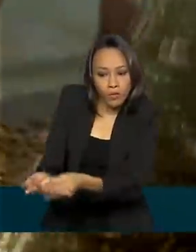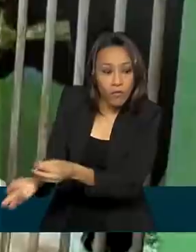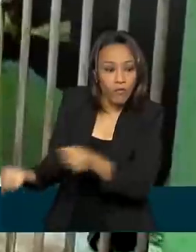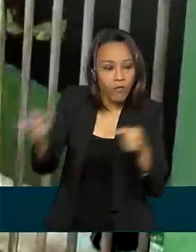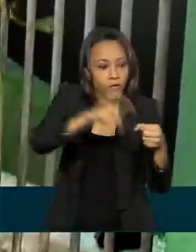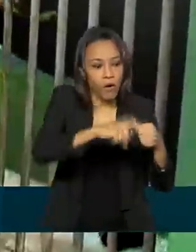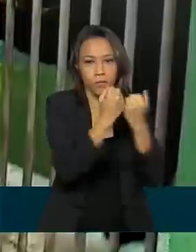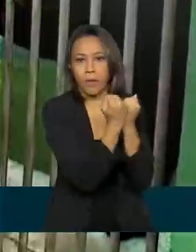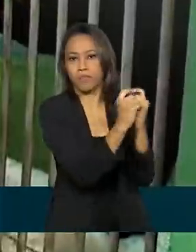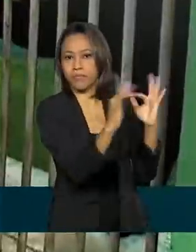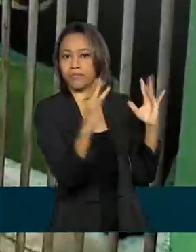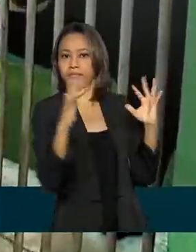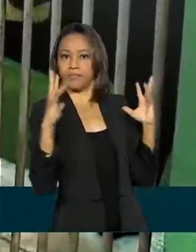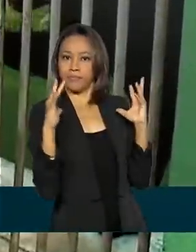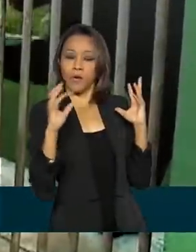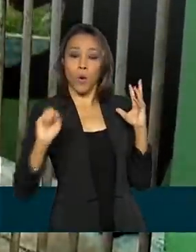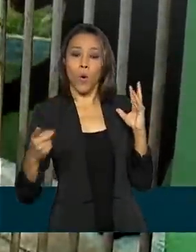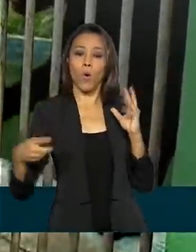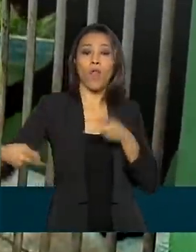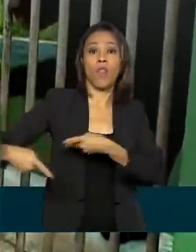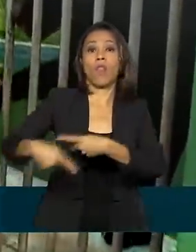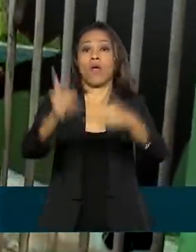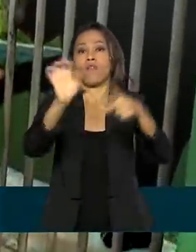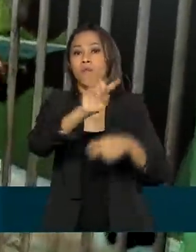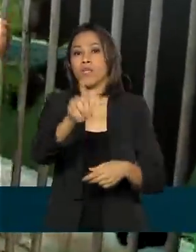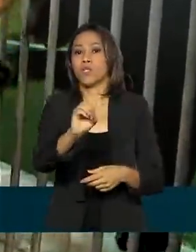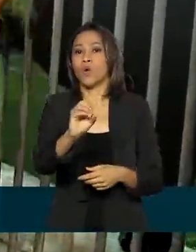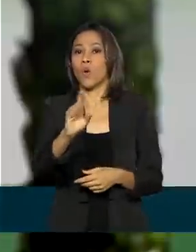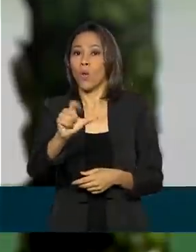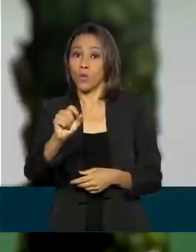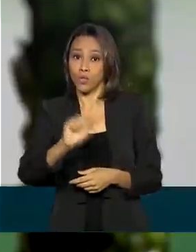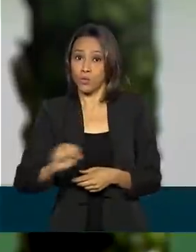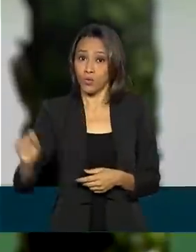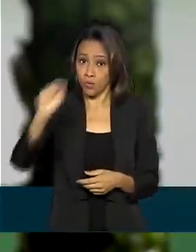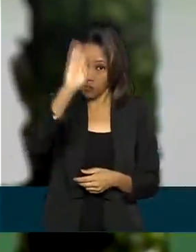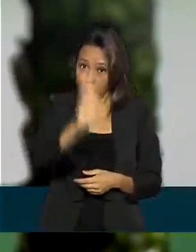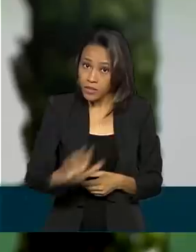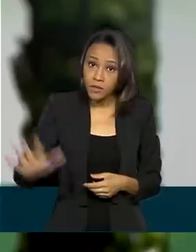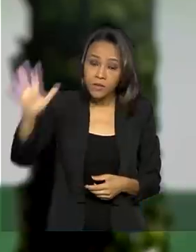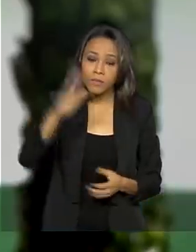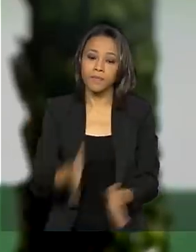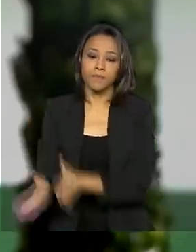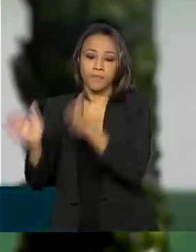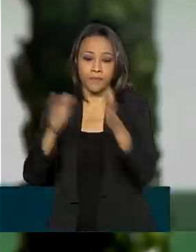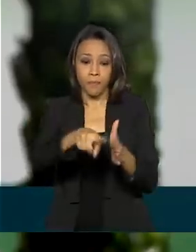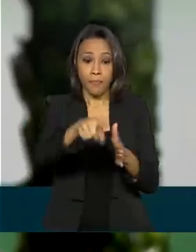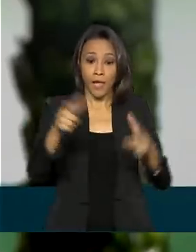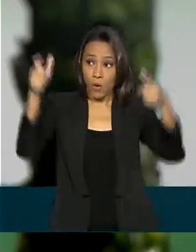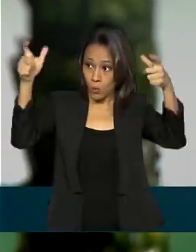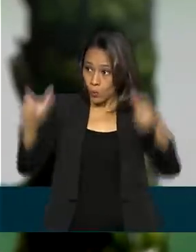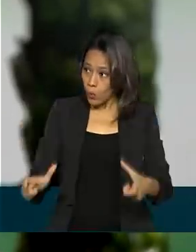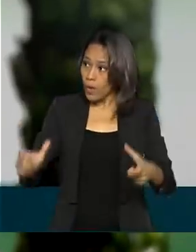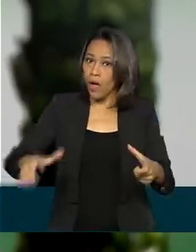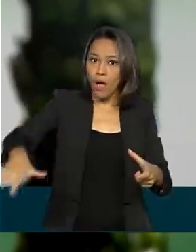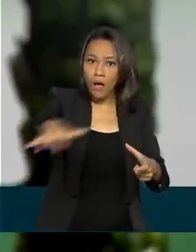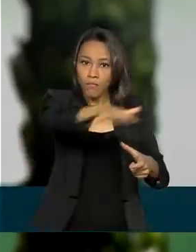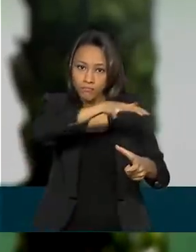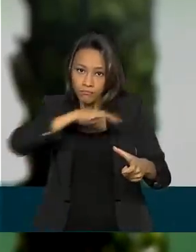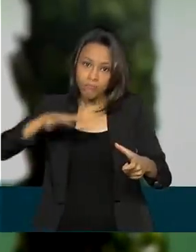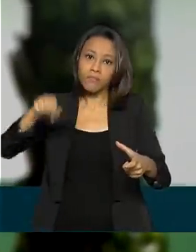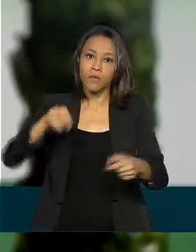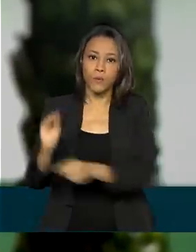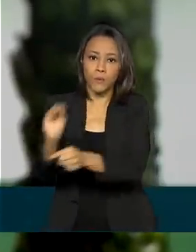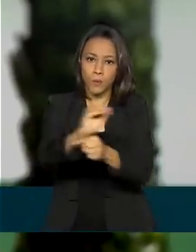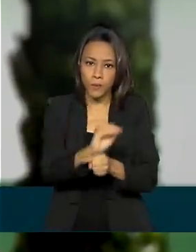natureza ou levados para zoológicos de todo o país. Feito num quartel do Exército, que é um centro de instrução de guerra na selva,